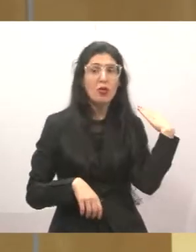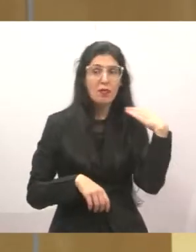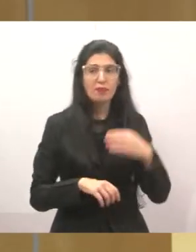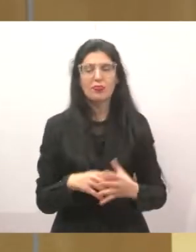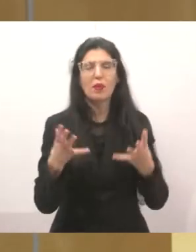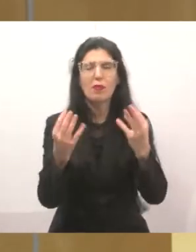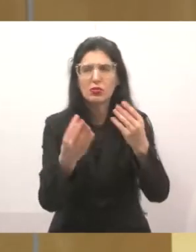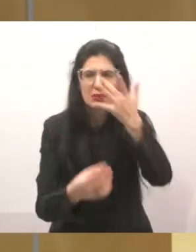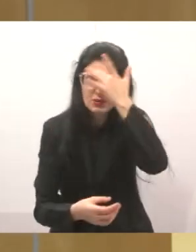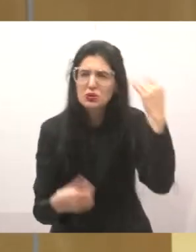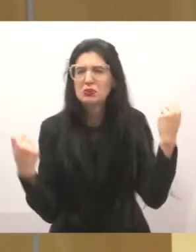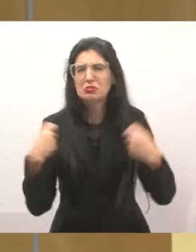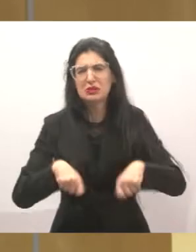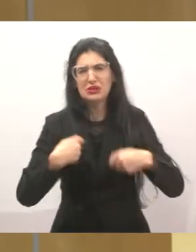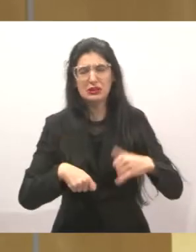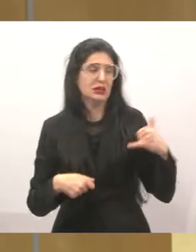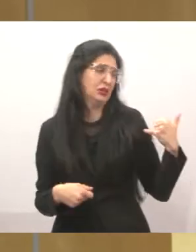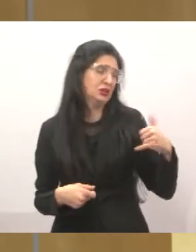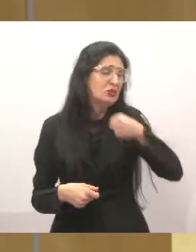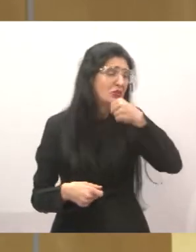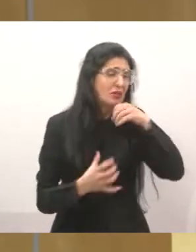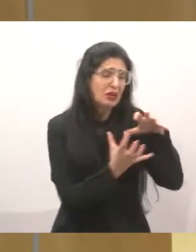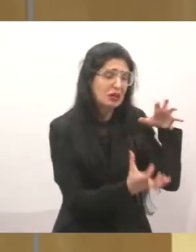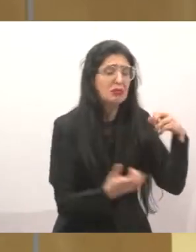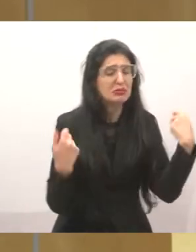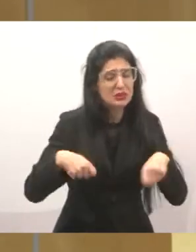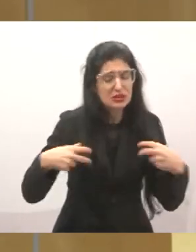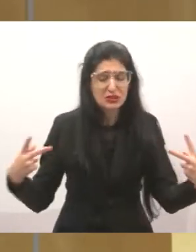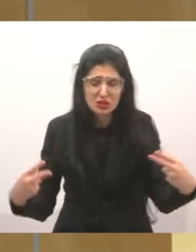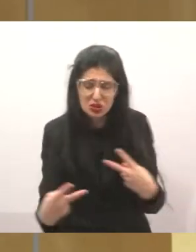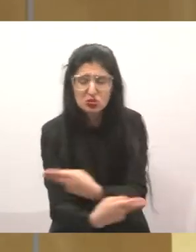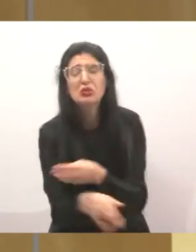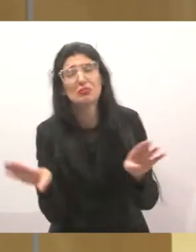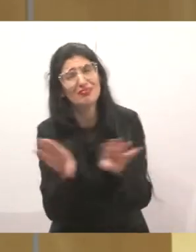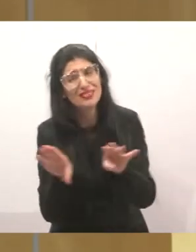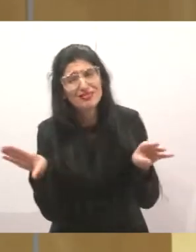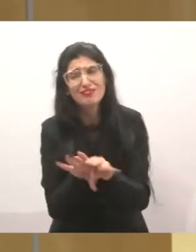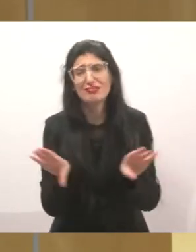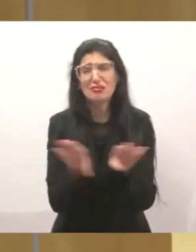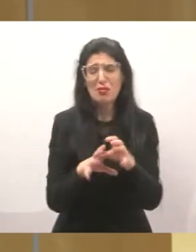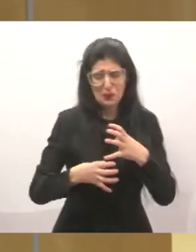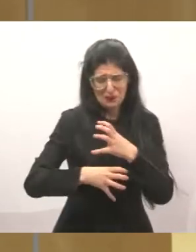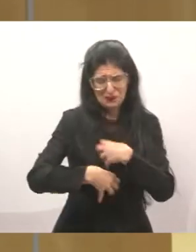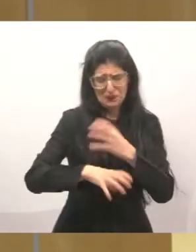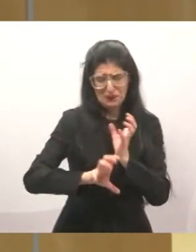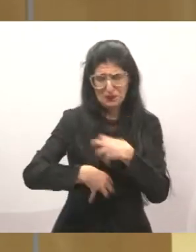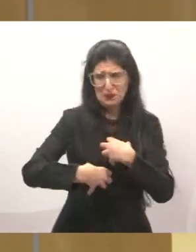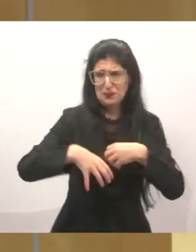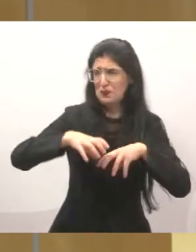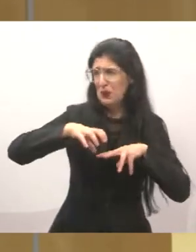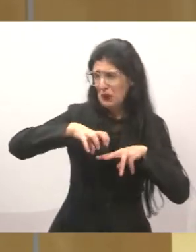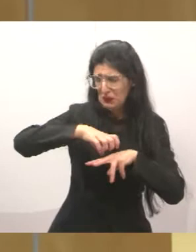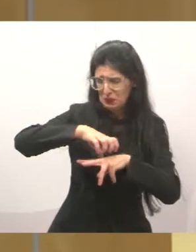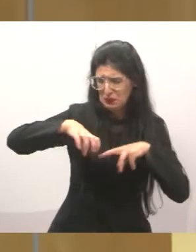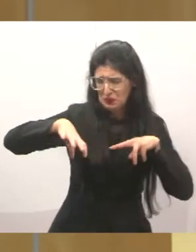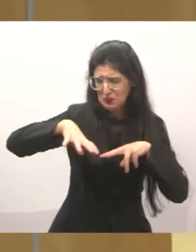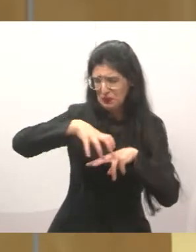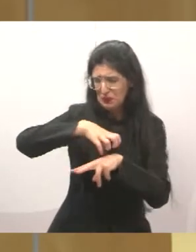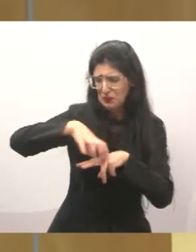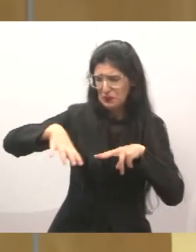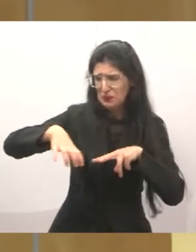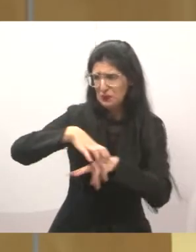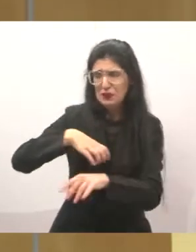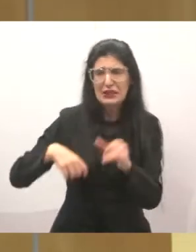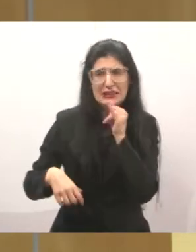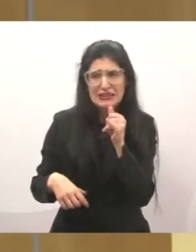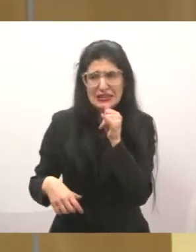precisando de cirurgia, tem muitas pessoas precisando de exame, muitas vezes essas pessoas não estão sendo bem atendidas,